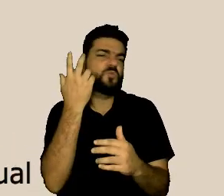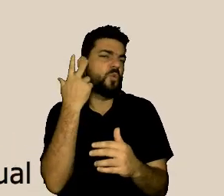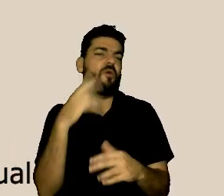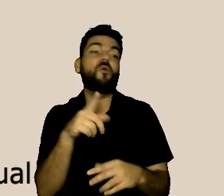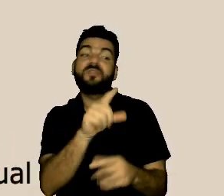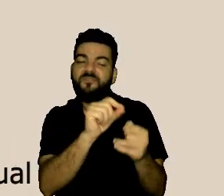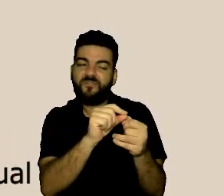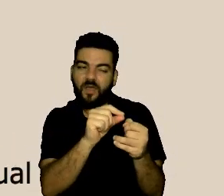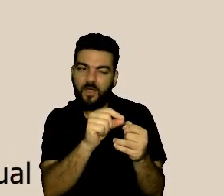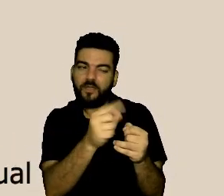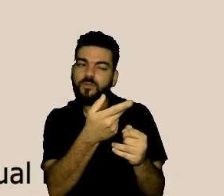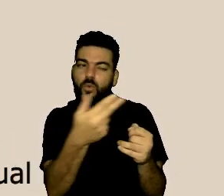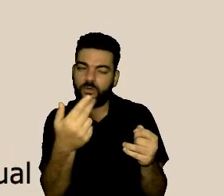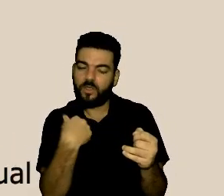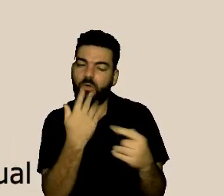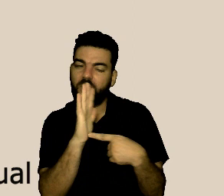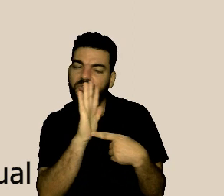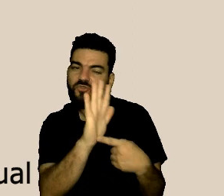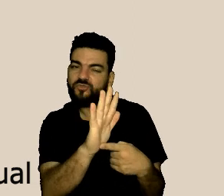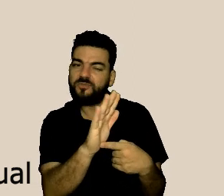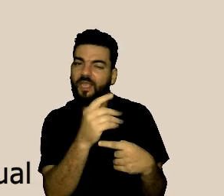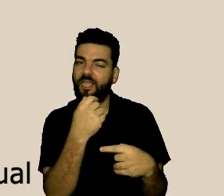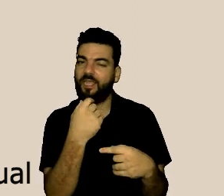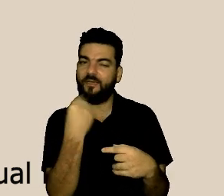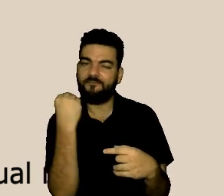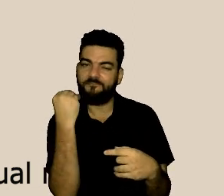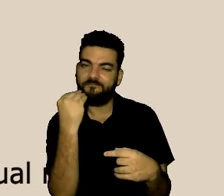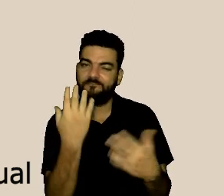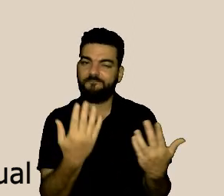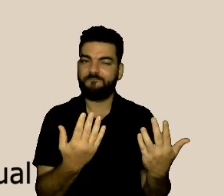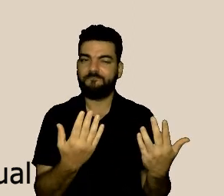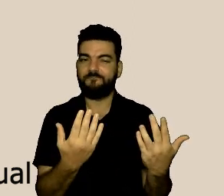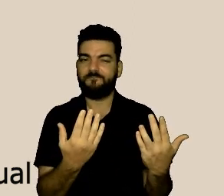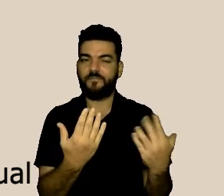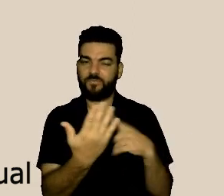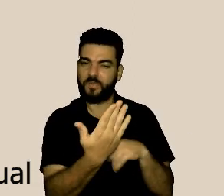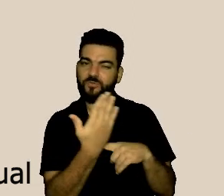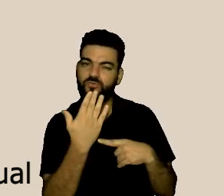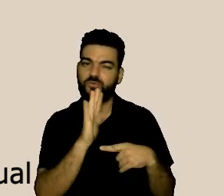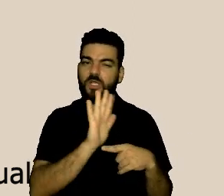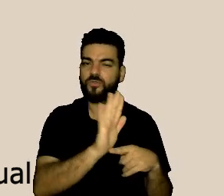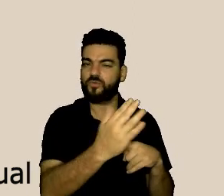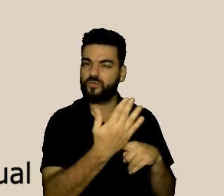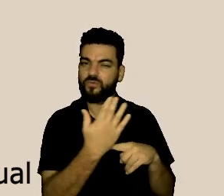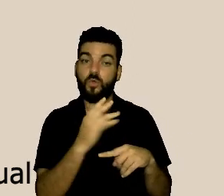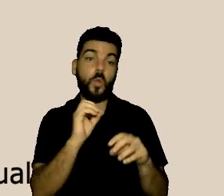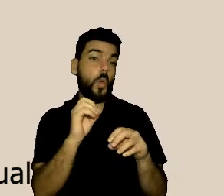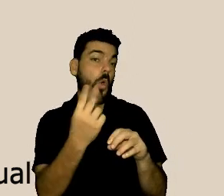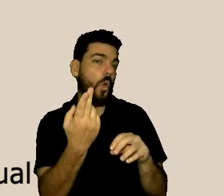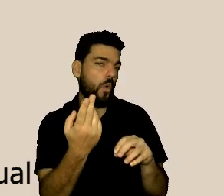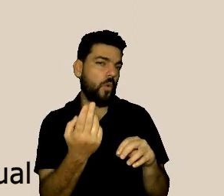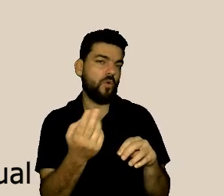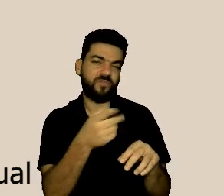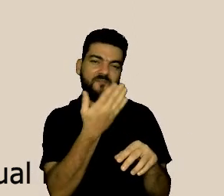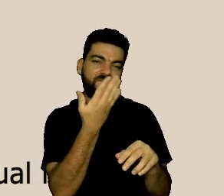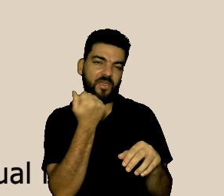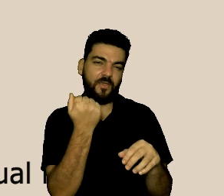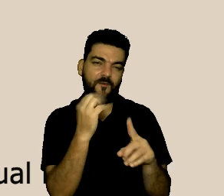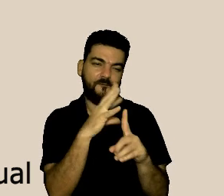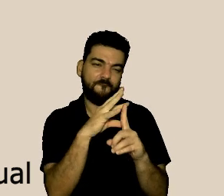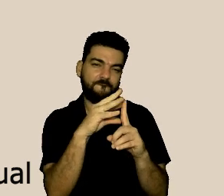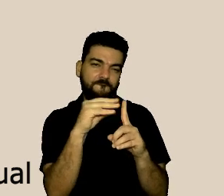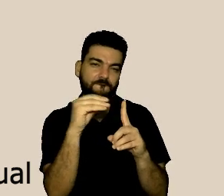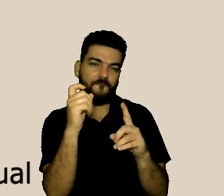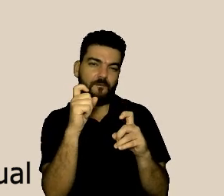uma vantagem sexual, em geral, o gestor ou o chefe acaba, em